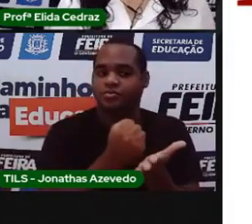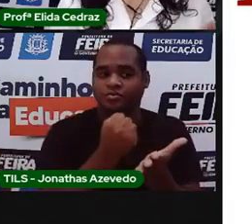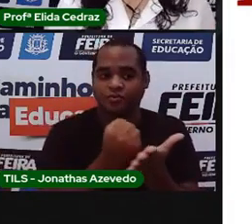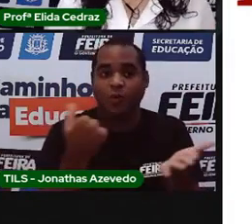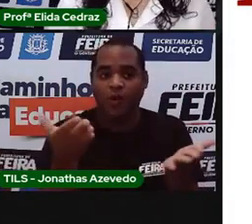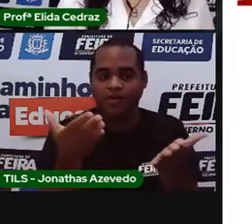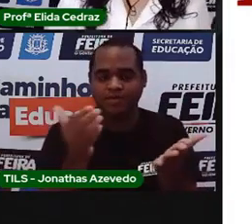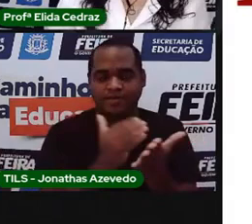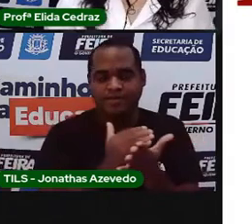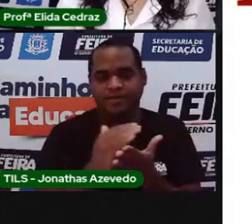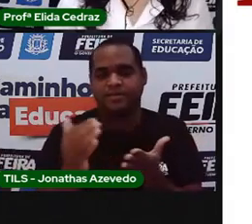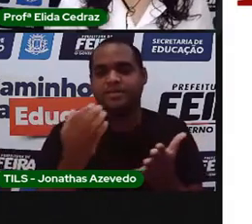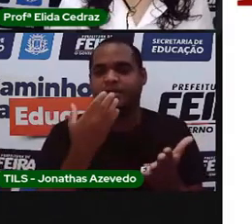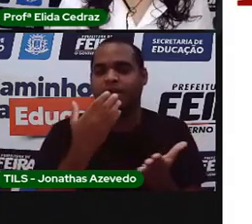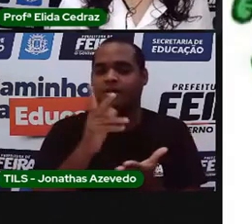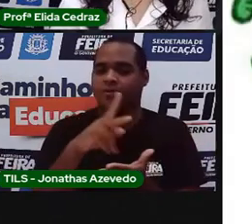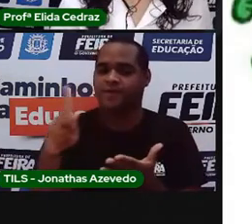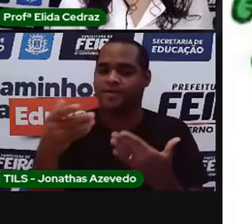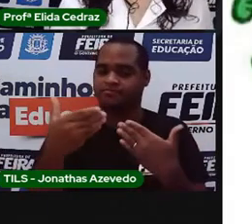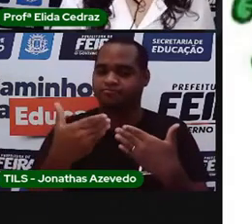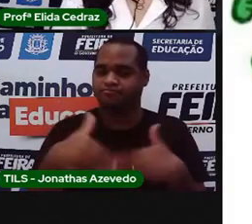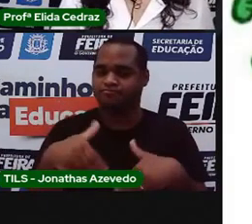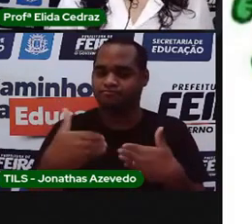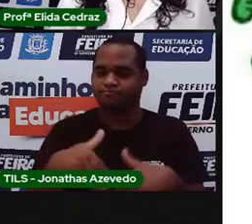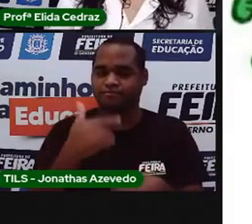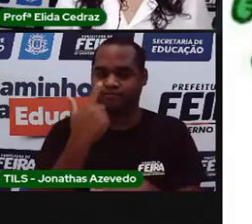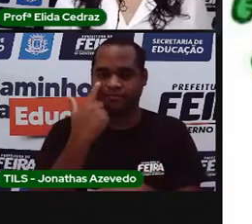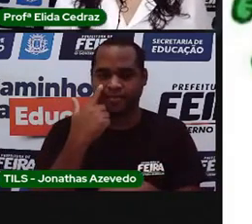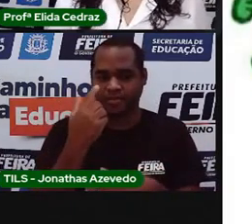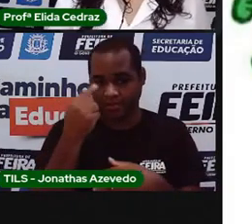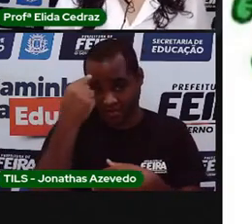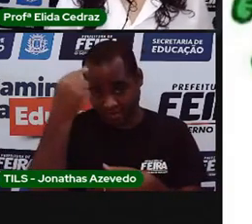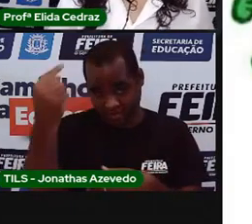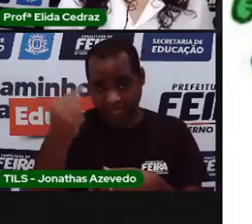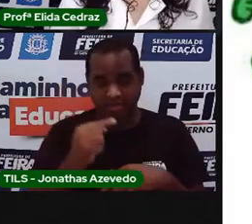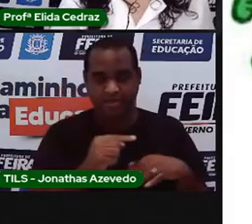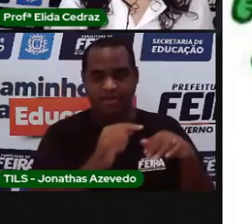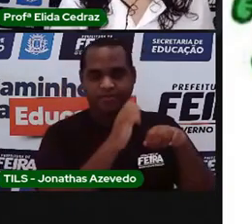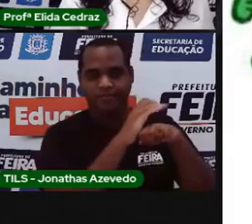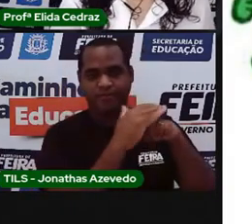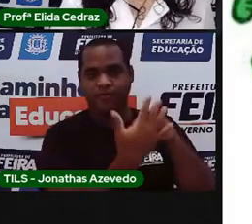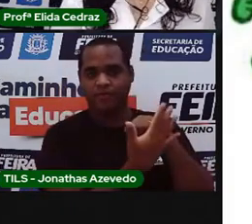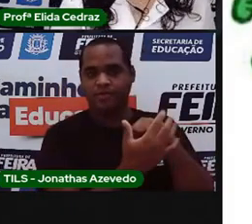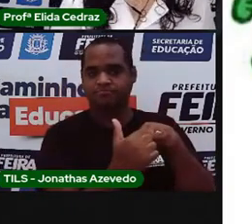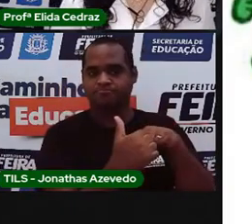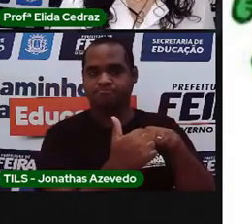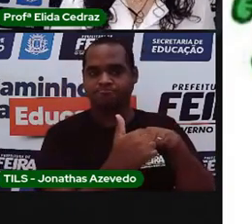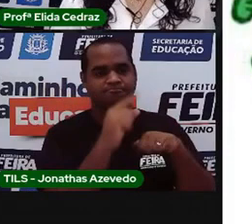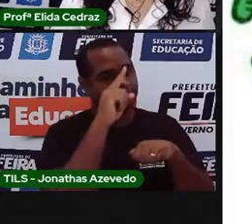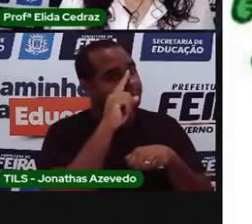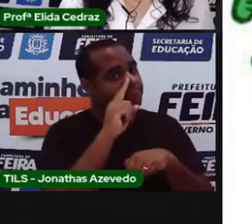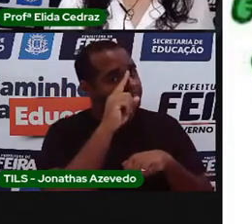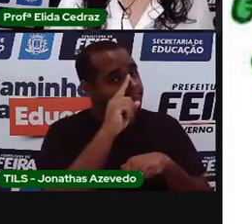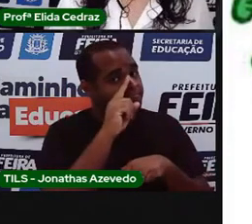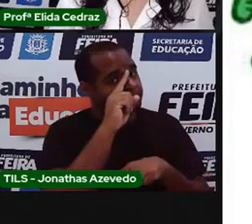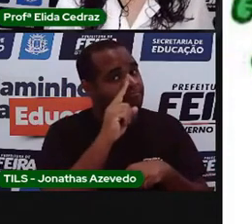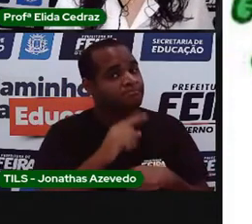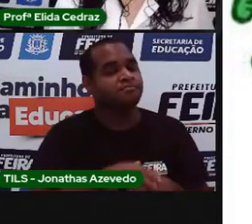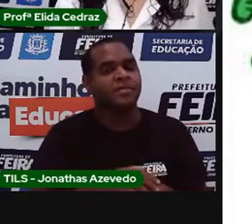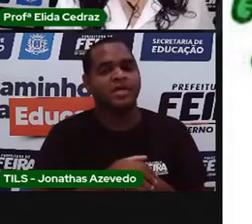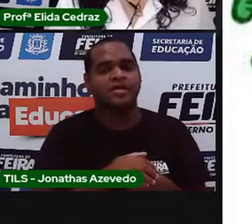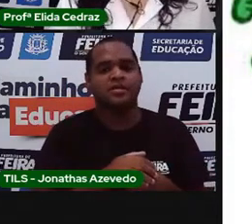hoje, a pró fez essa revisãozinha. Nós vimos que o coronavírus é muito perigoso.